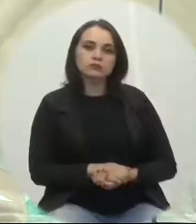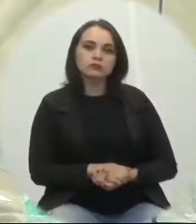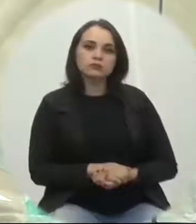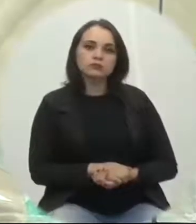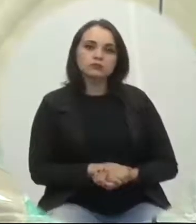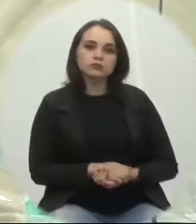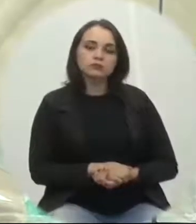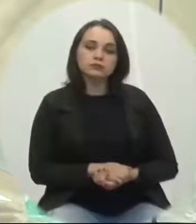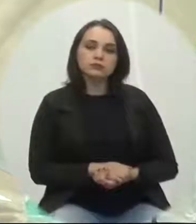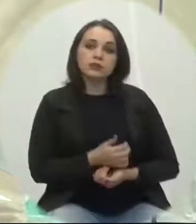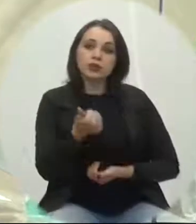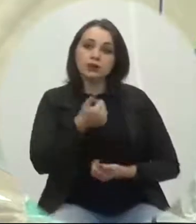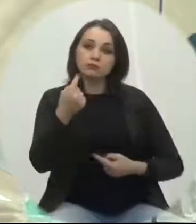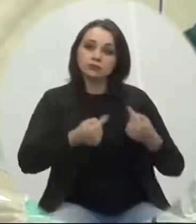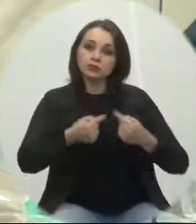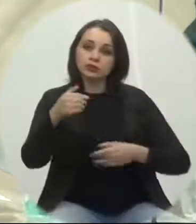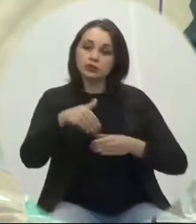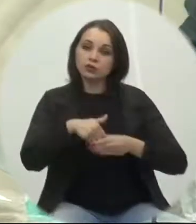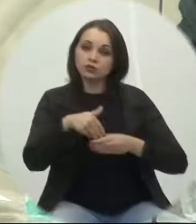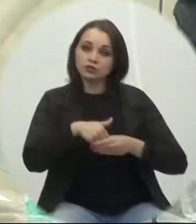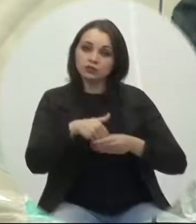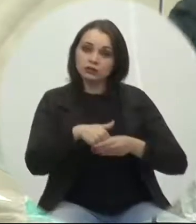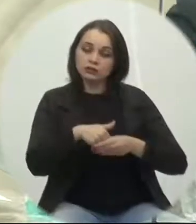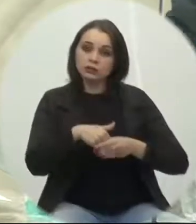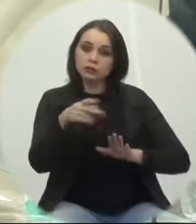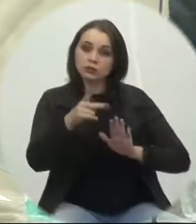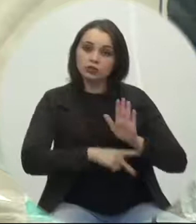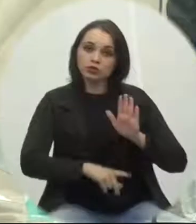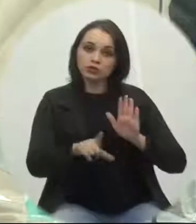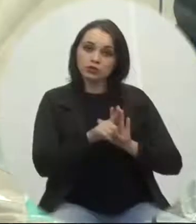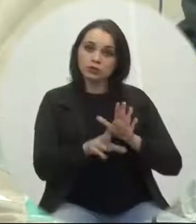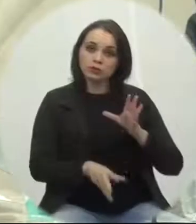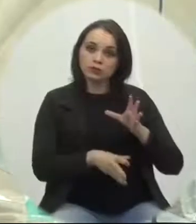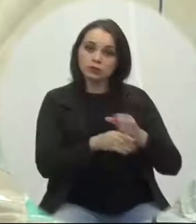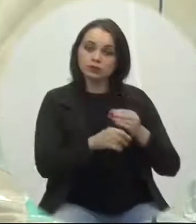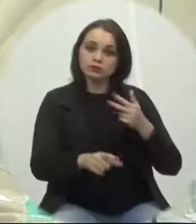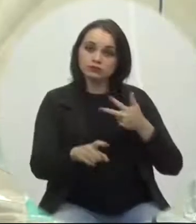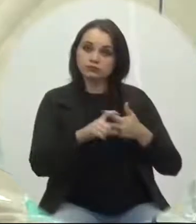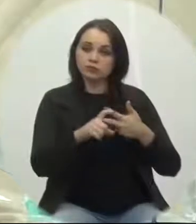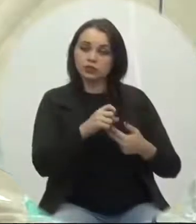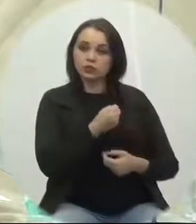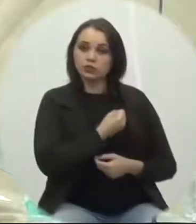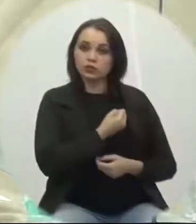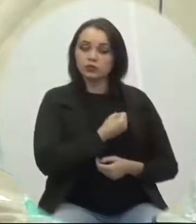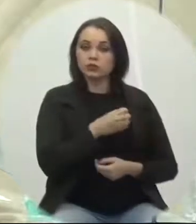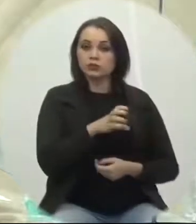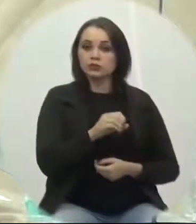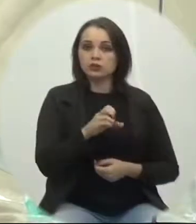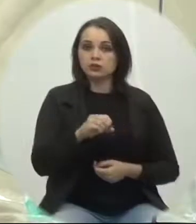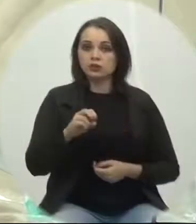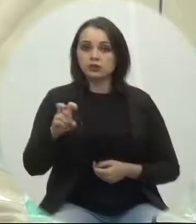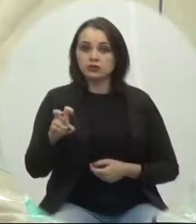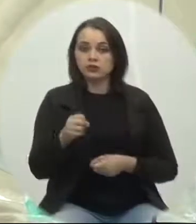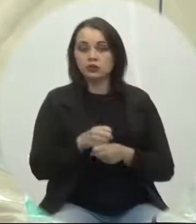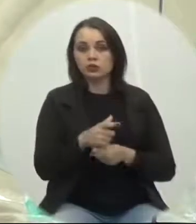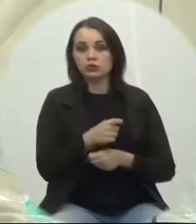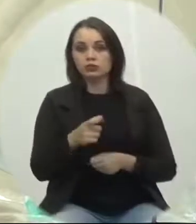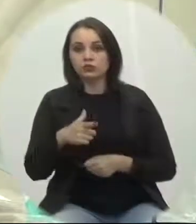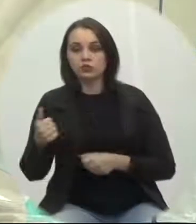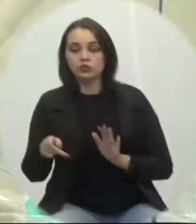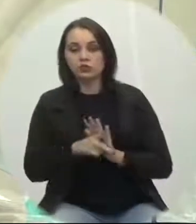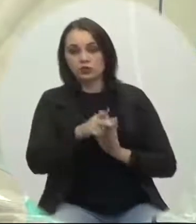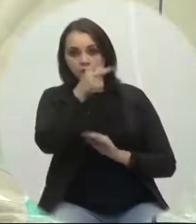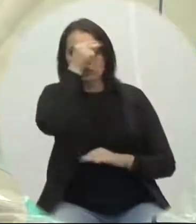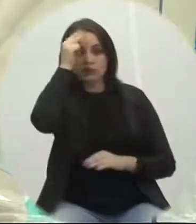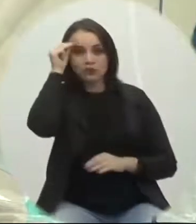Em primeira discussão e votação, o projeto de lei complementar do Poder Executivo PLC P.E.005-21, de autoria do Prefeito